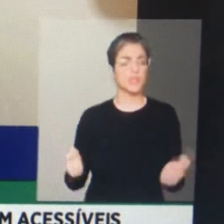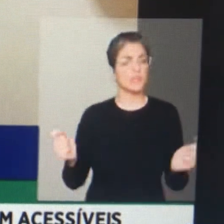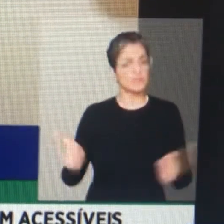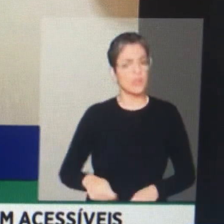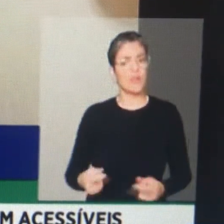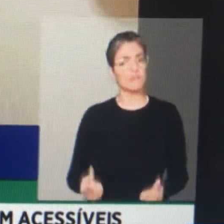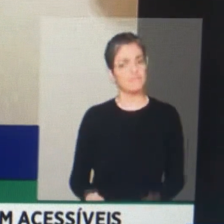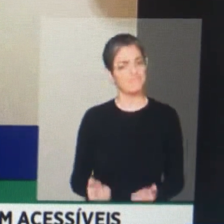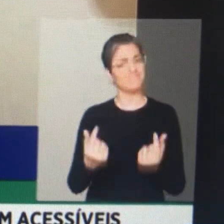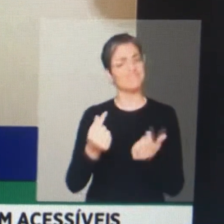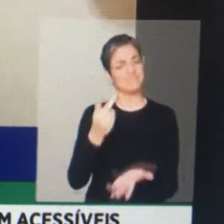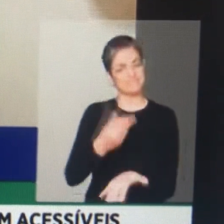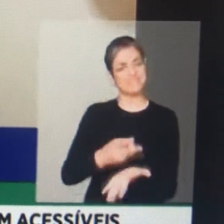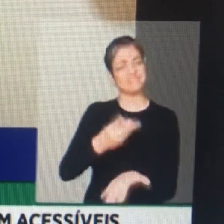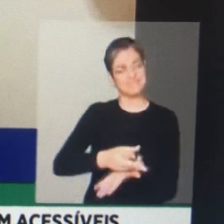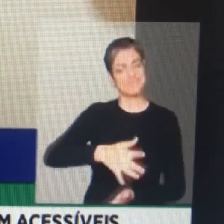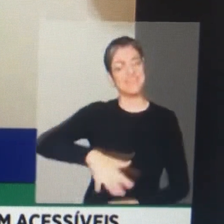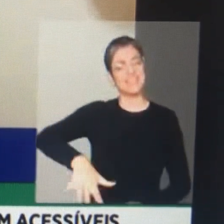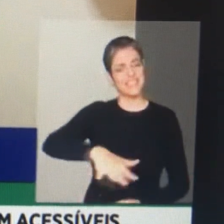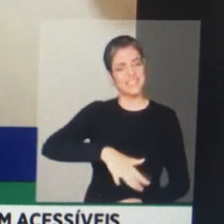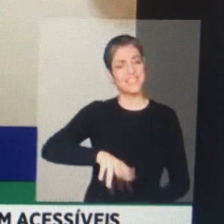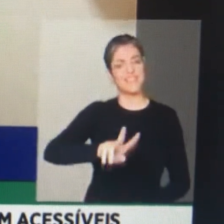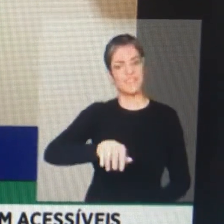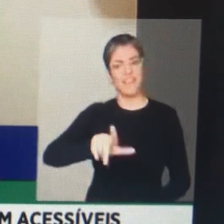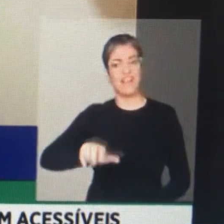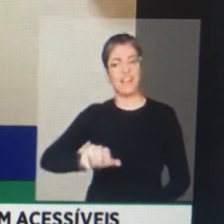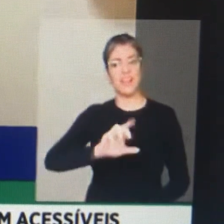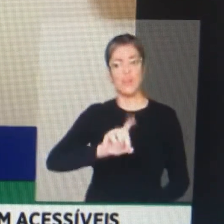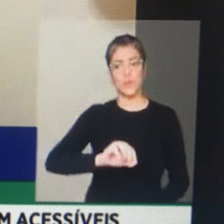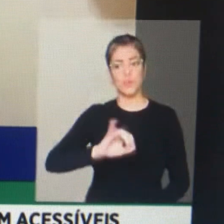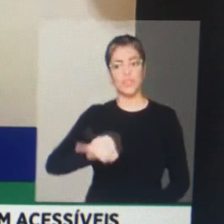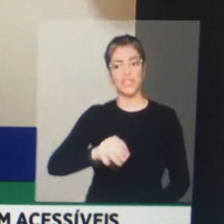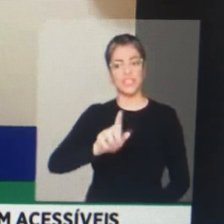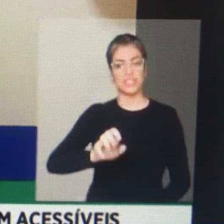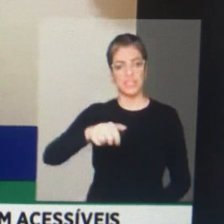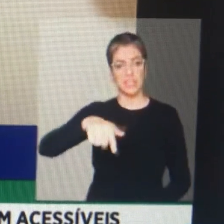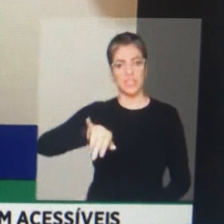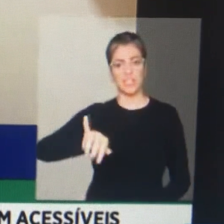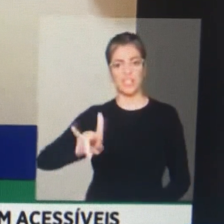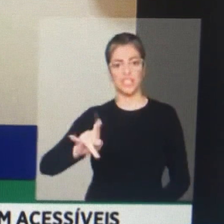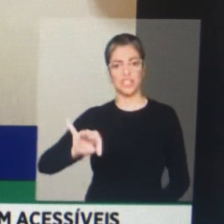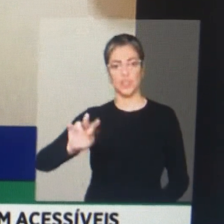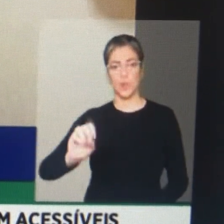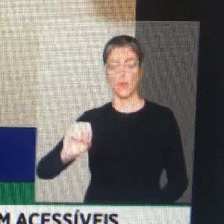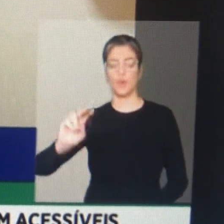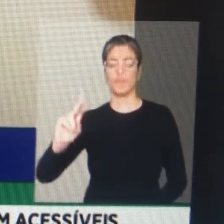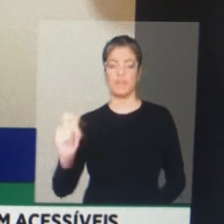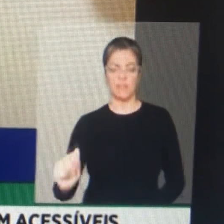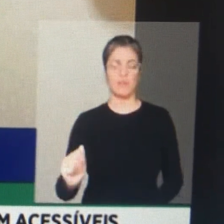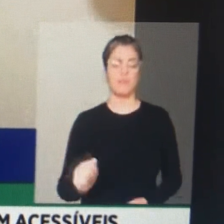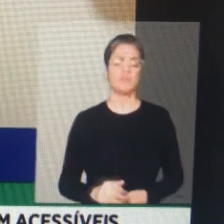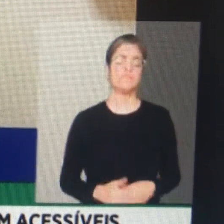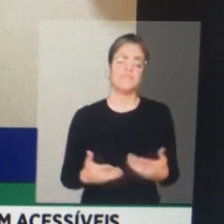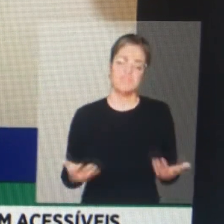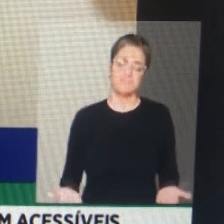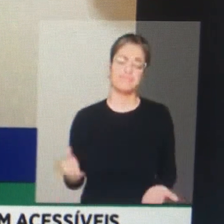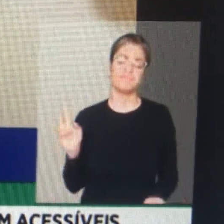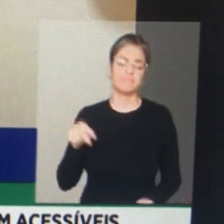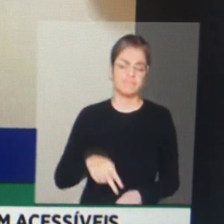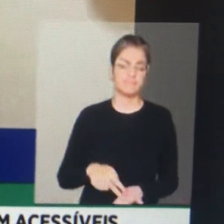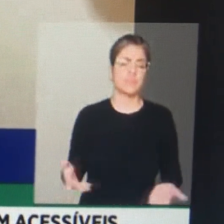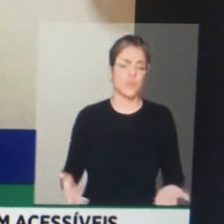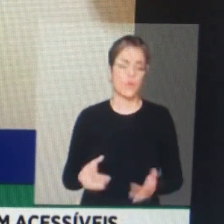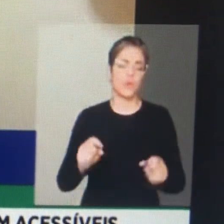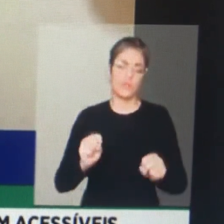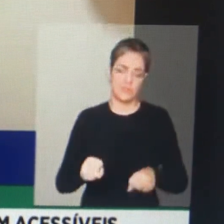prosperidade para o povo do Vale de Aquecione. Então deixo aqui registrado na tribuna, na Casa do Povo Brasileiro, essa defesa